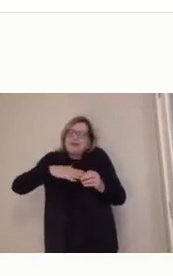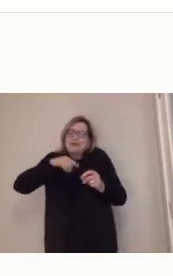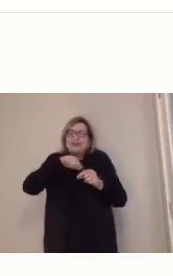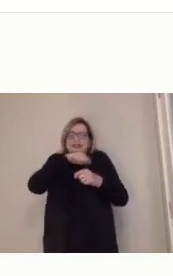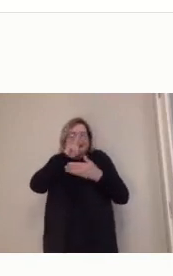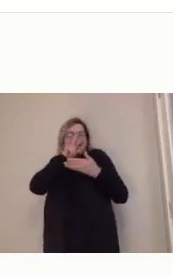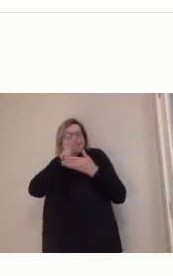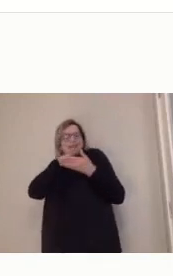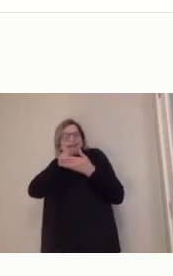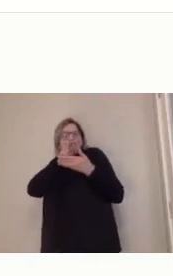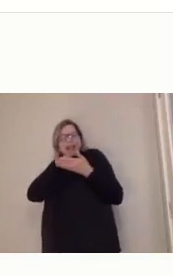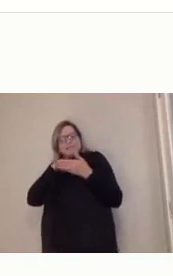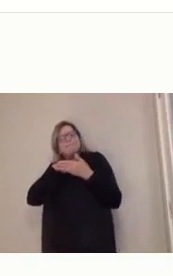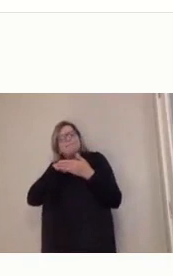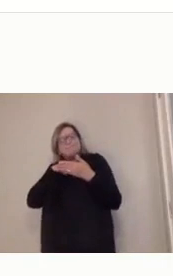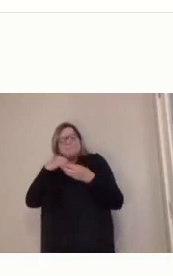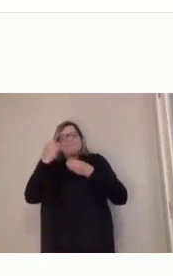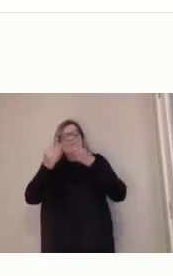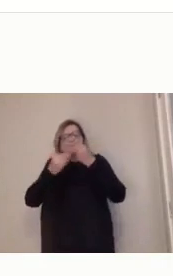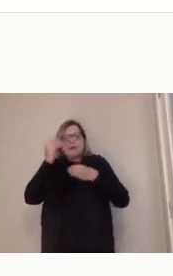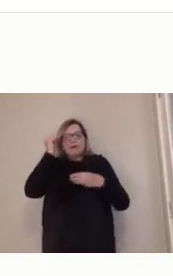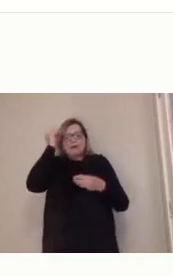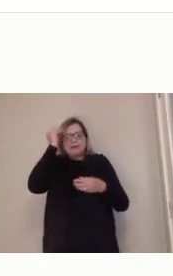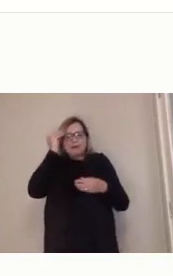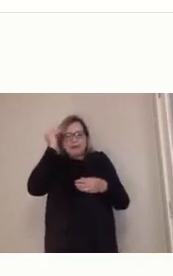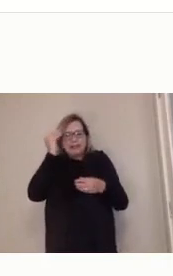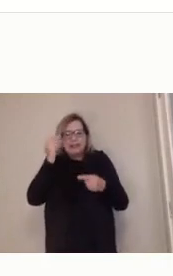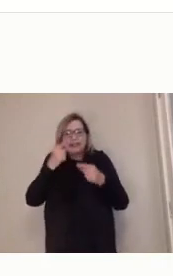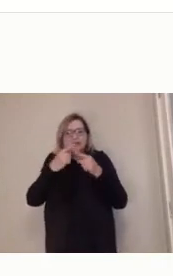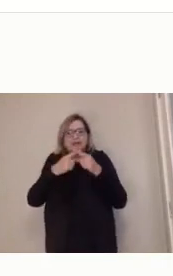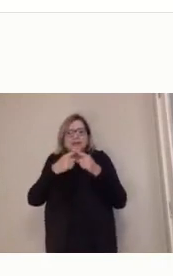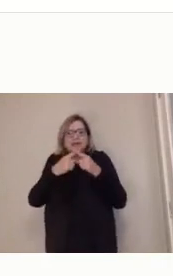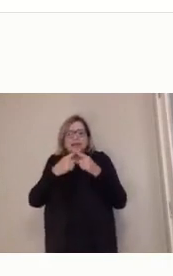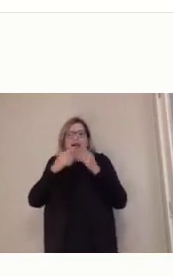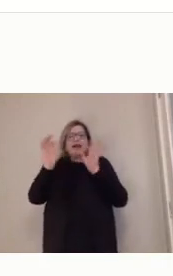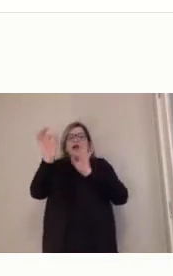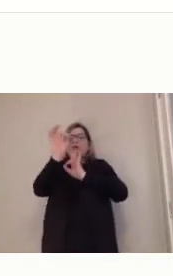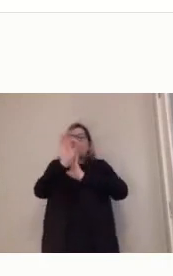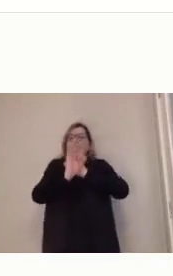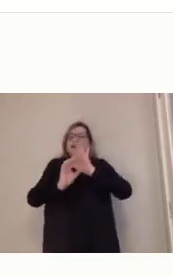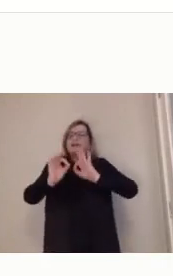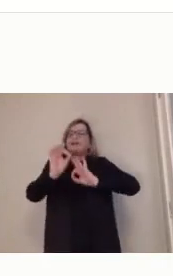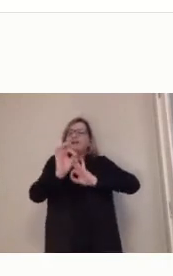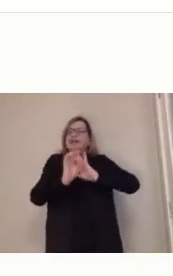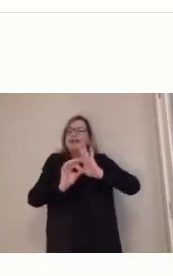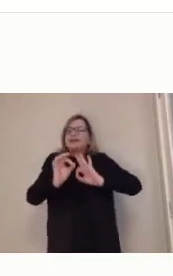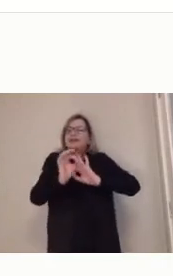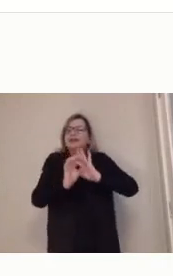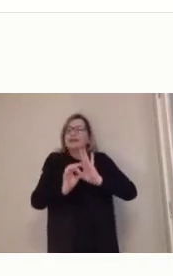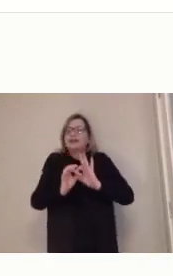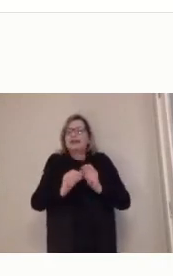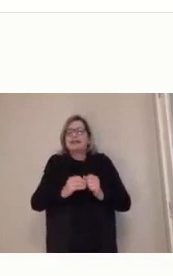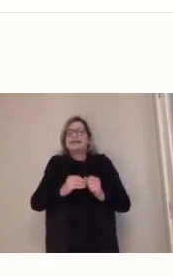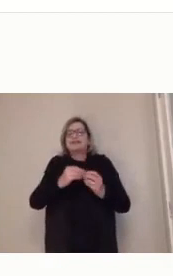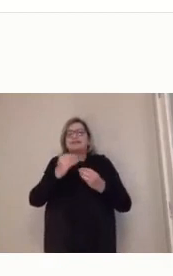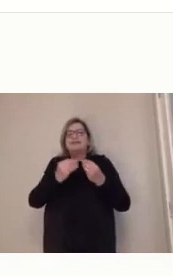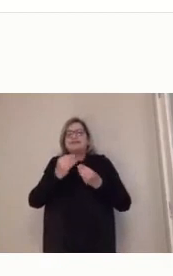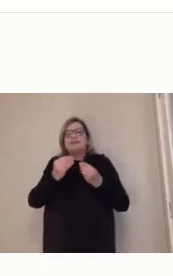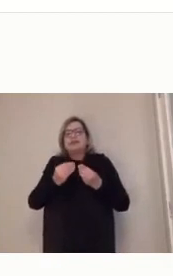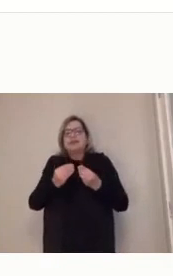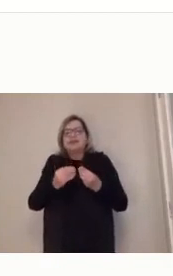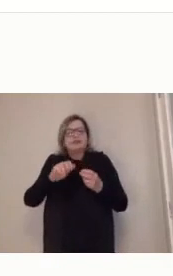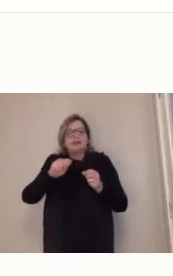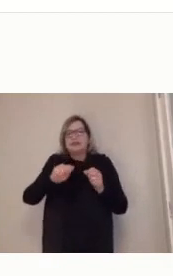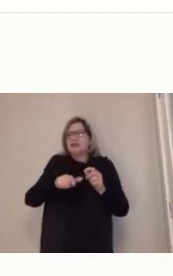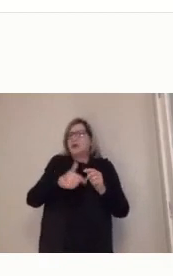porque ela está praticamente toda ela está já no ambiente, sem vocês terem que fazer link para outros textos,